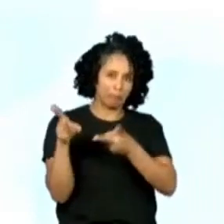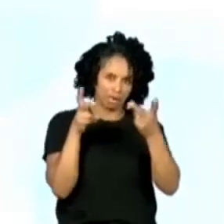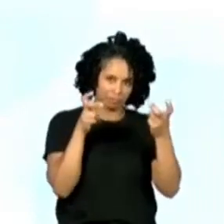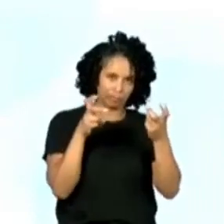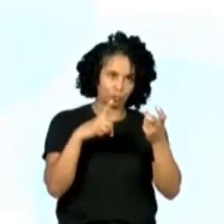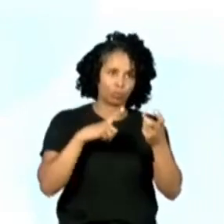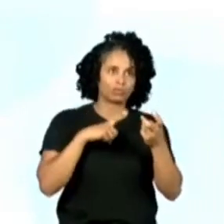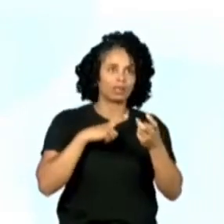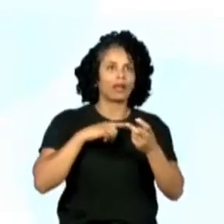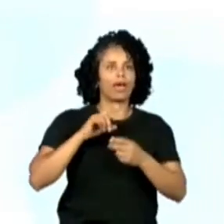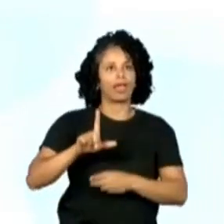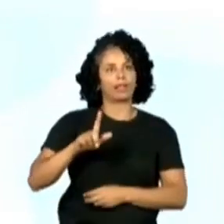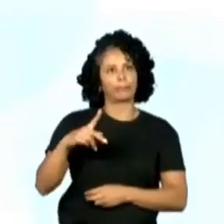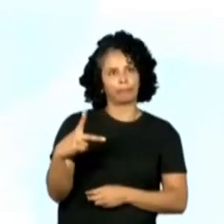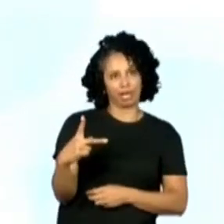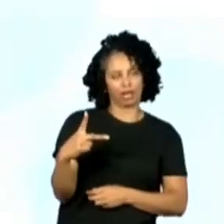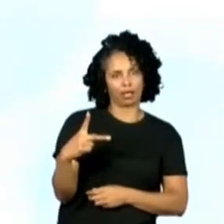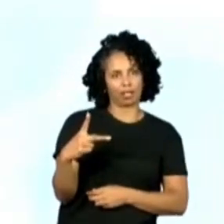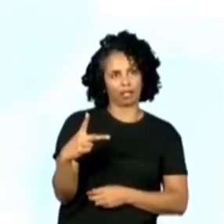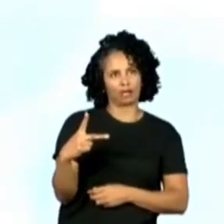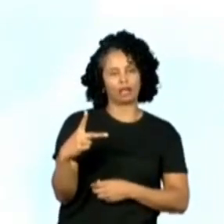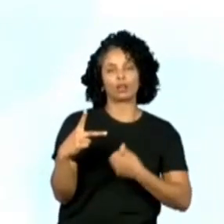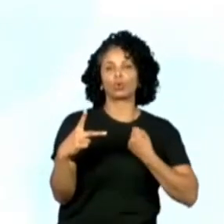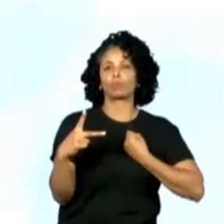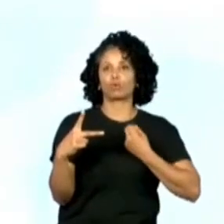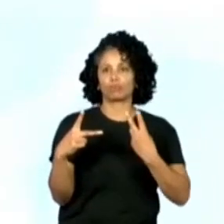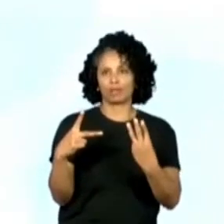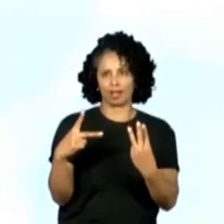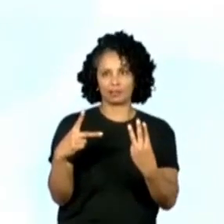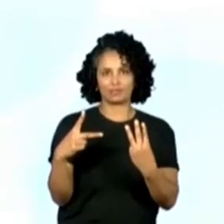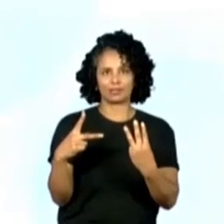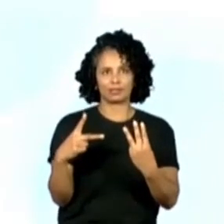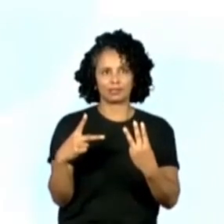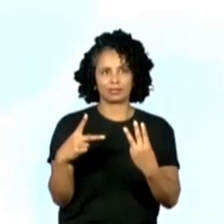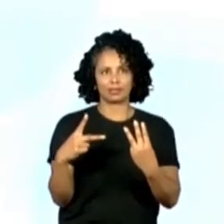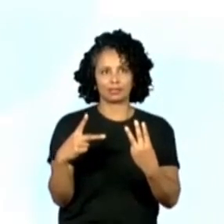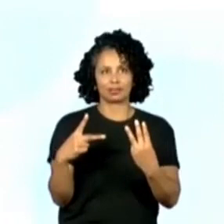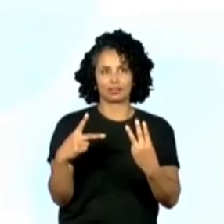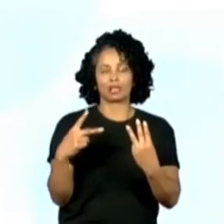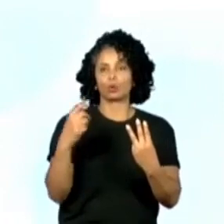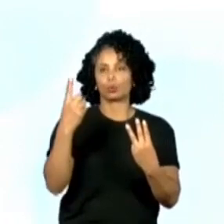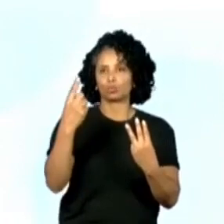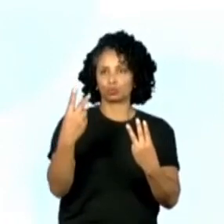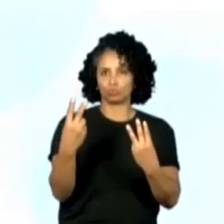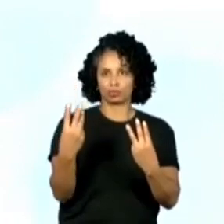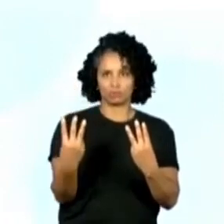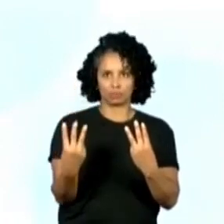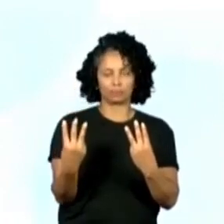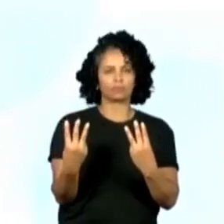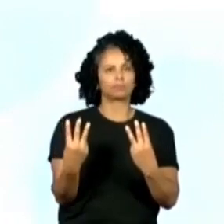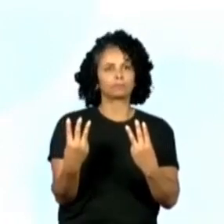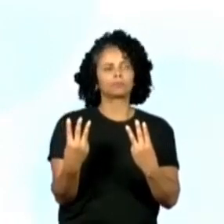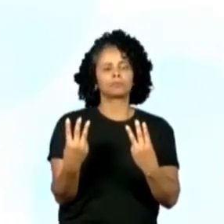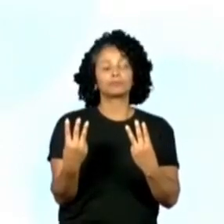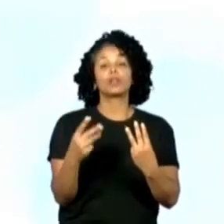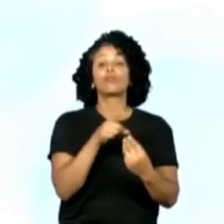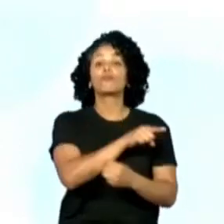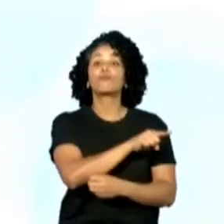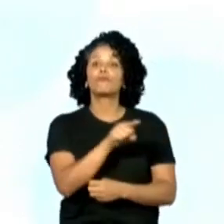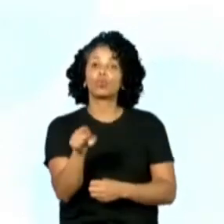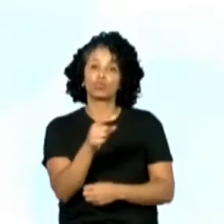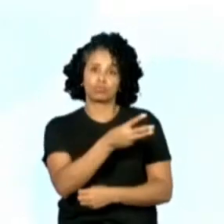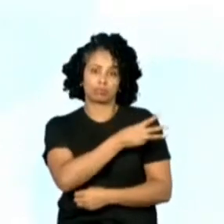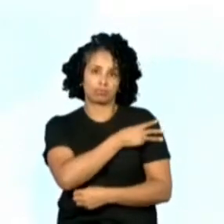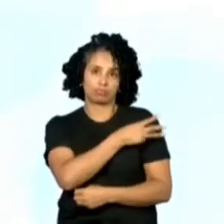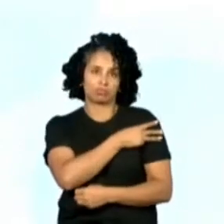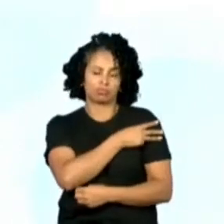lado do LP, por exemplo, tem o número 3 aqui. Na verdade, tem o 1, o 2, o 3, o 4 e o 5. Então, você do terceiro ano vai